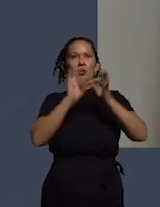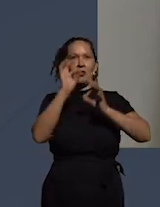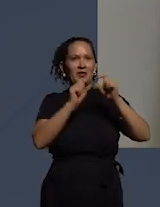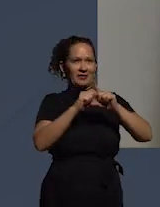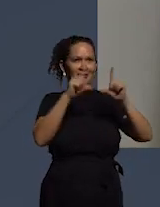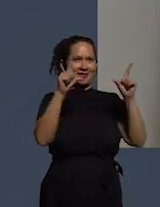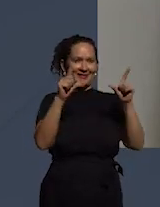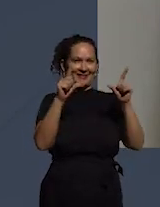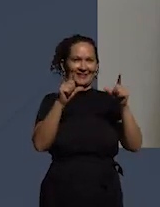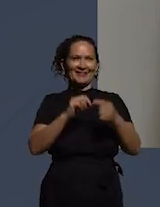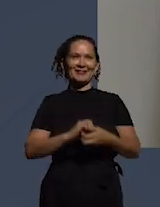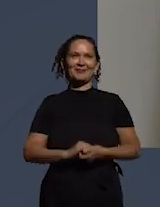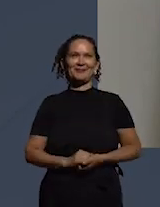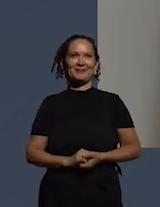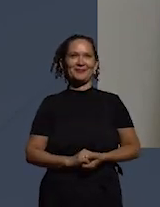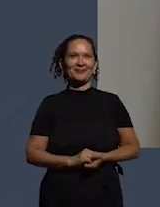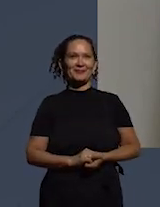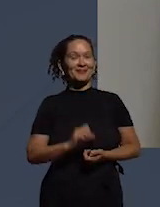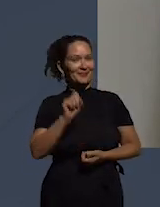acho que está tudo bem